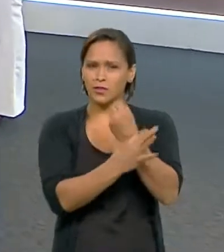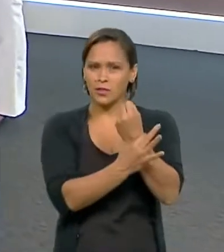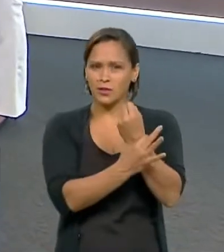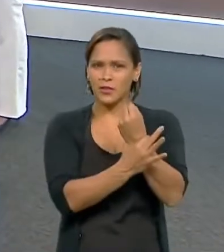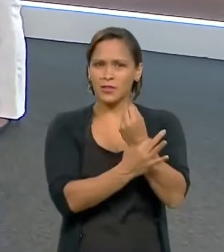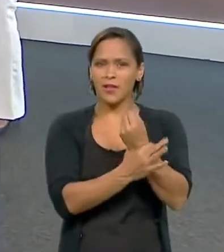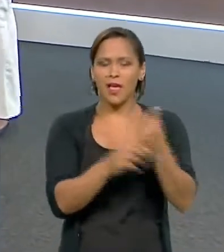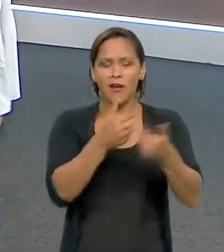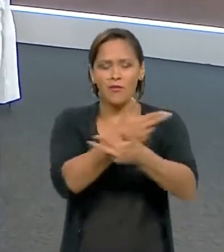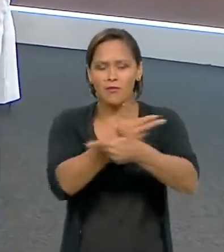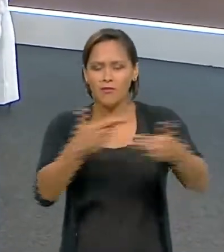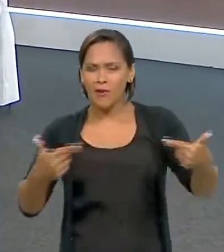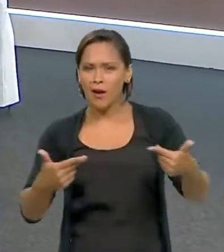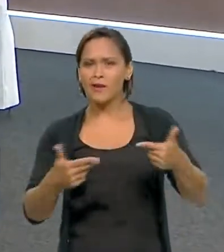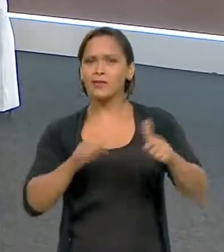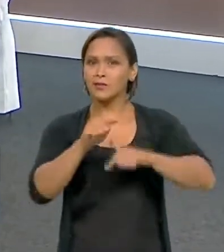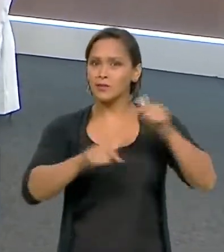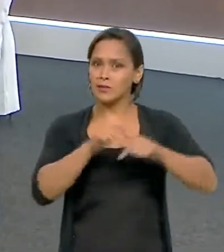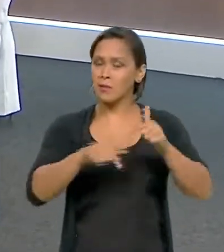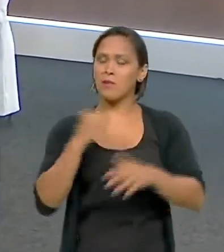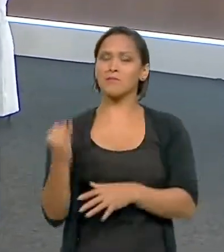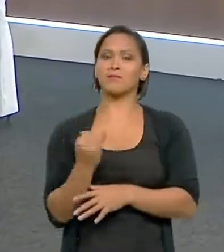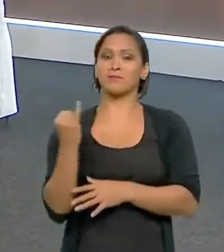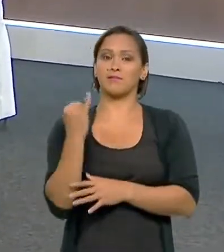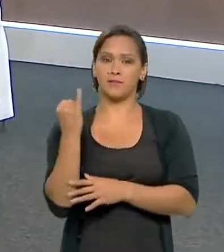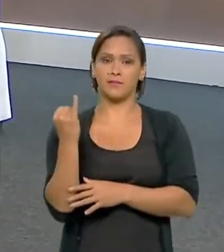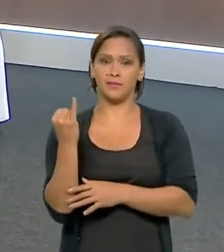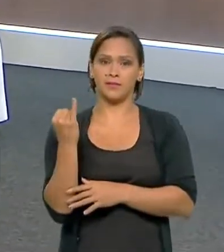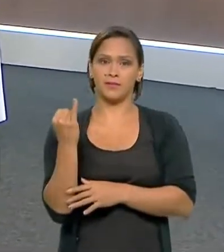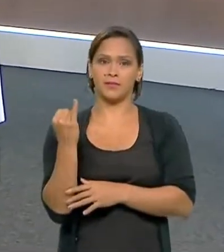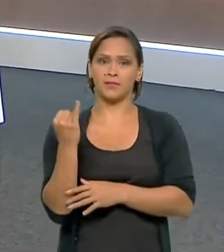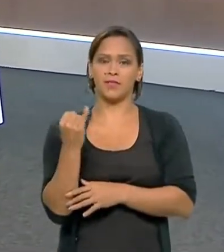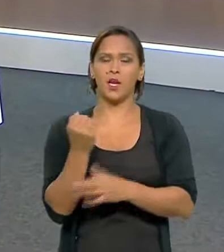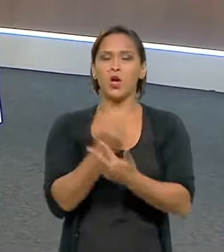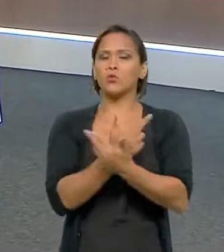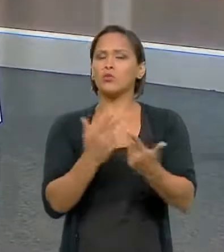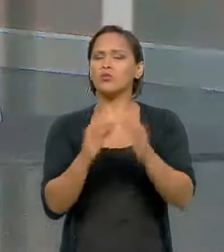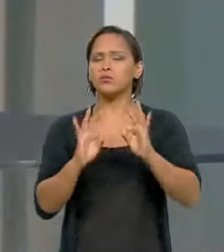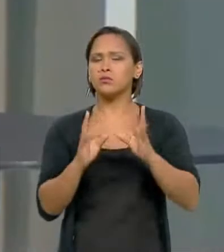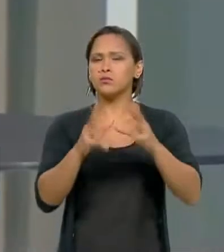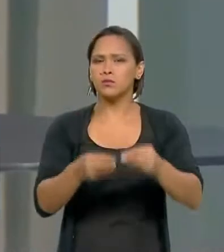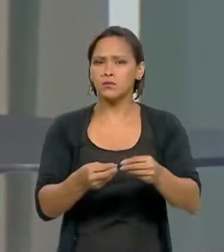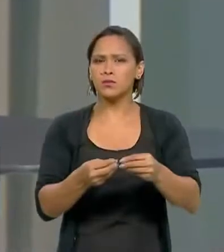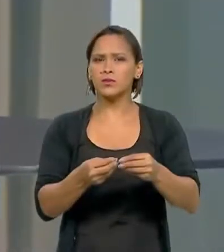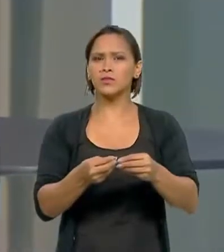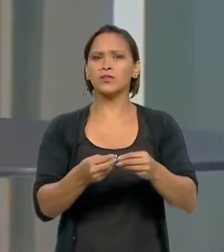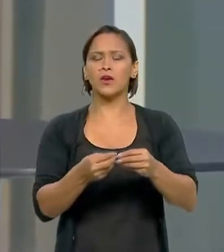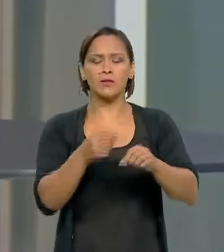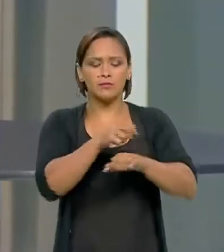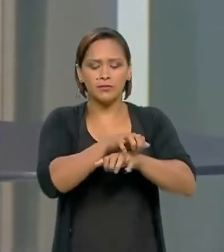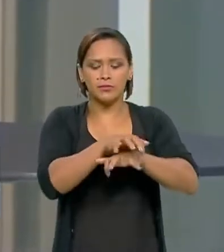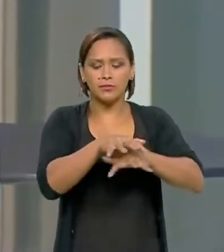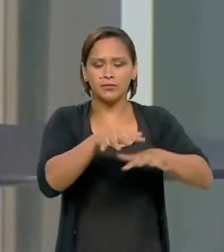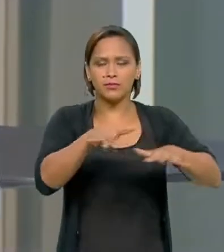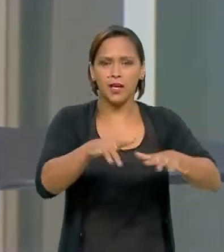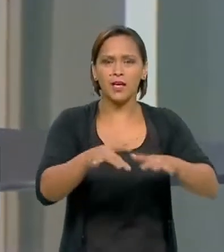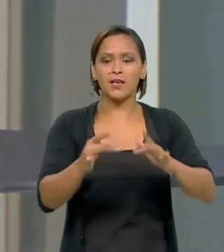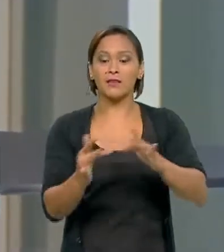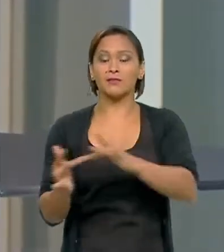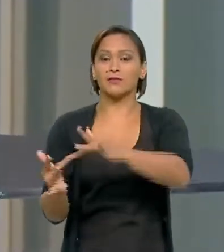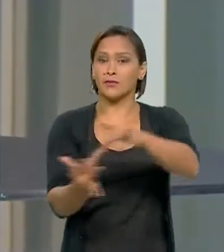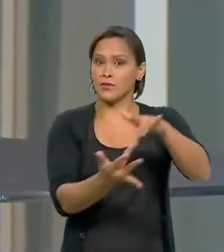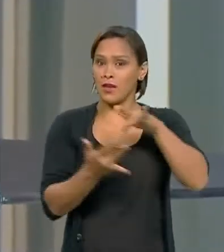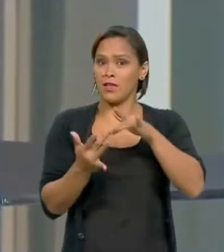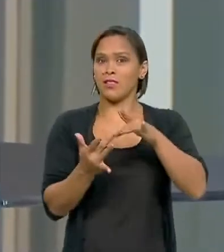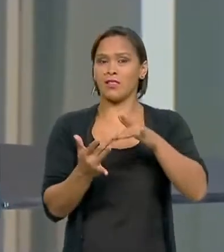tem uma série de missões muito relevantes, nós somos todas abrangendo ações internacionais,